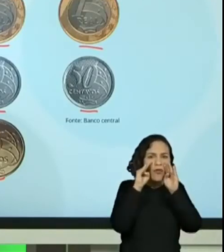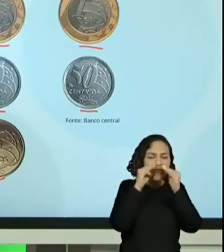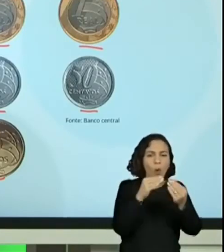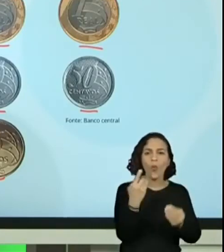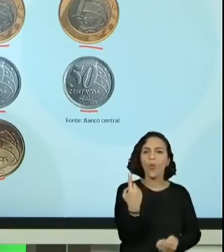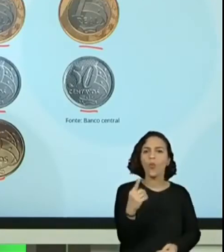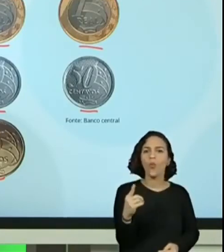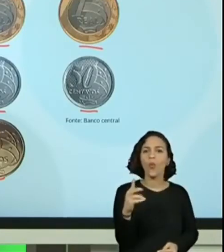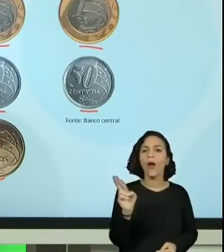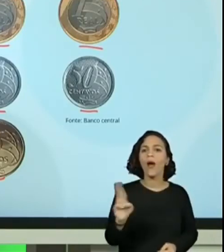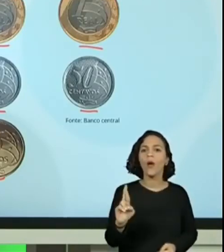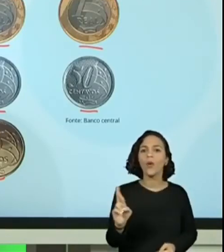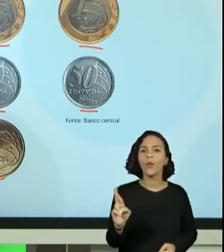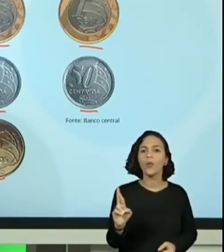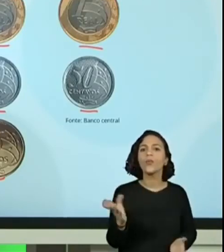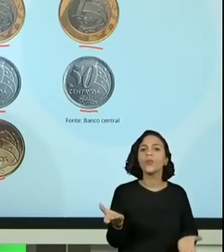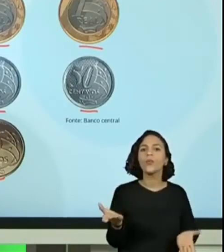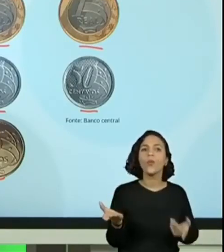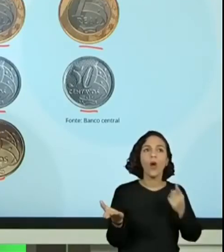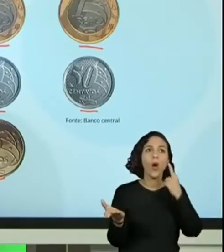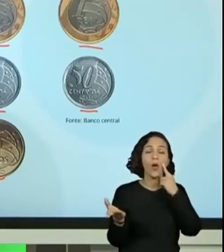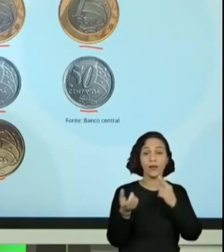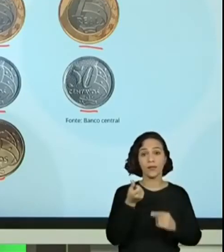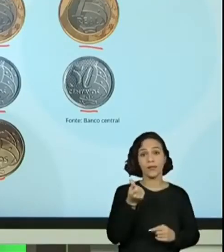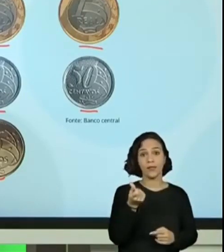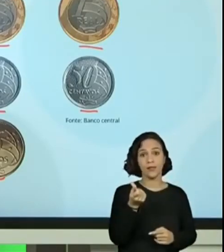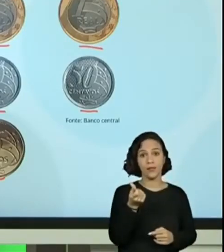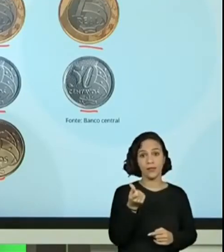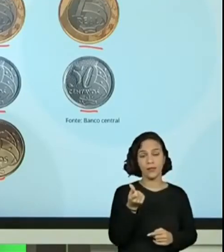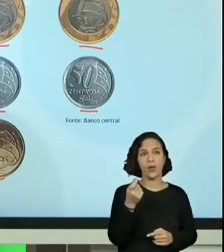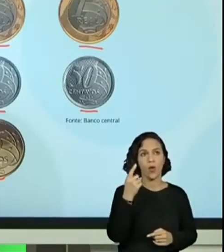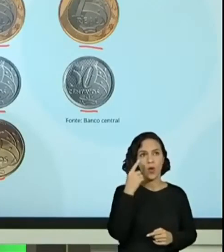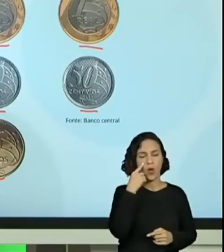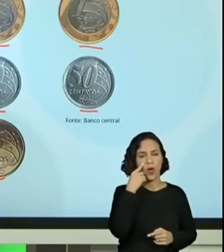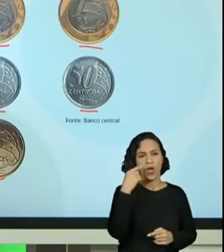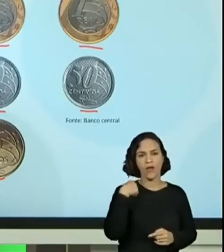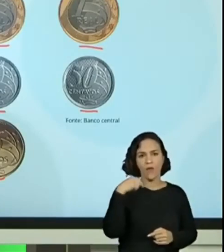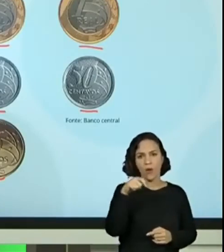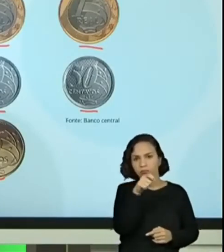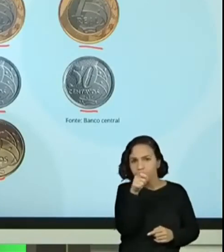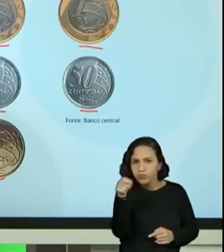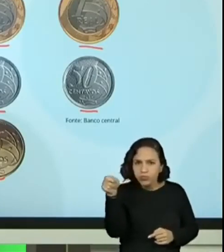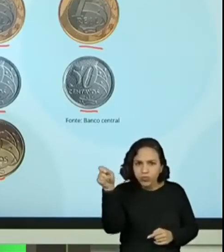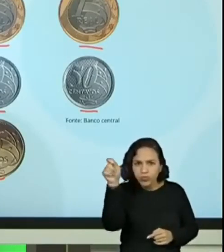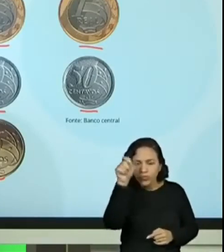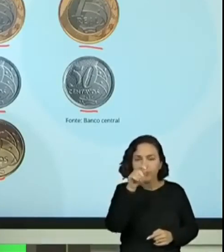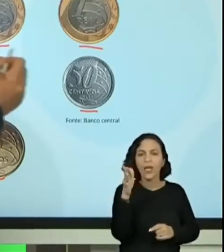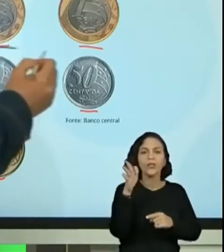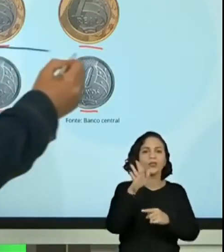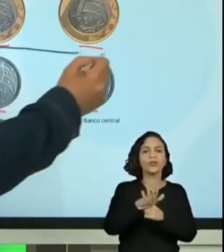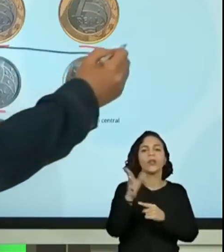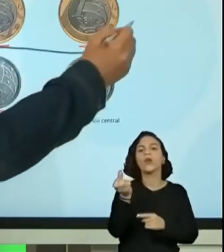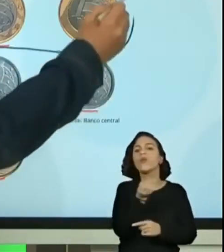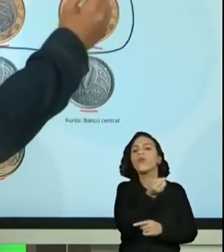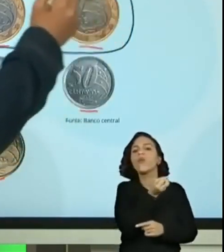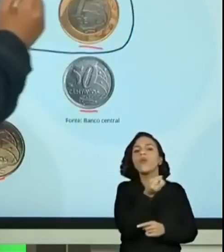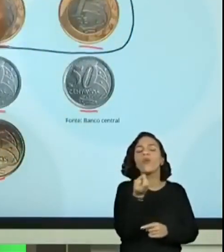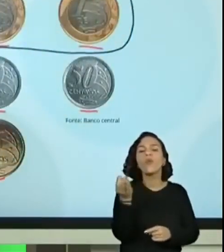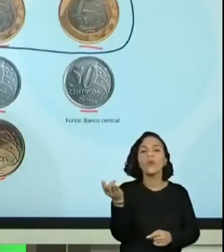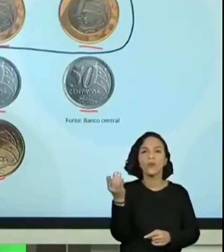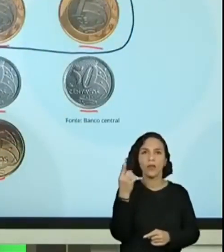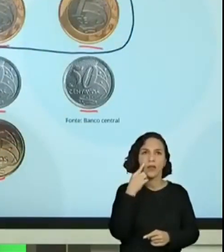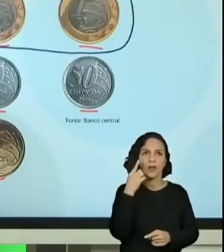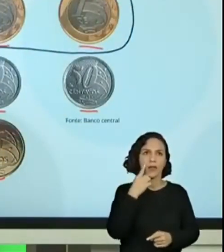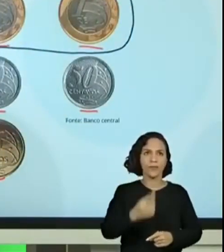a de um real, ele tem seis moedas de um real. ó. Vou circular aqui as moedas de um real. Seis moedas.